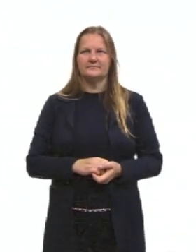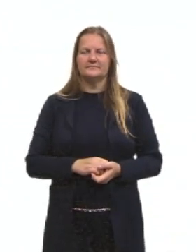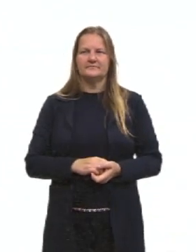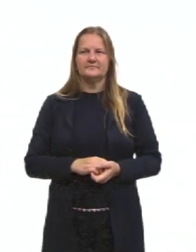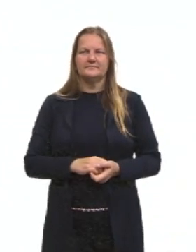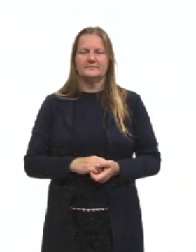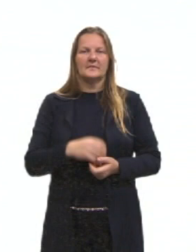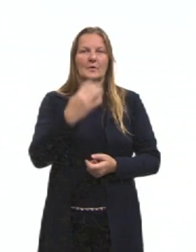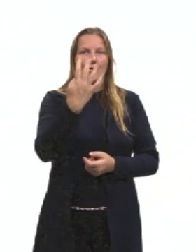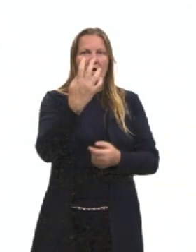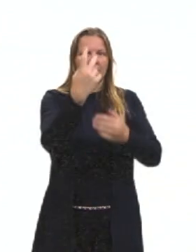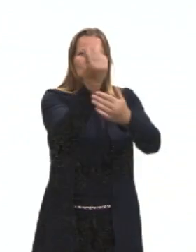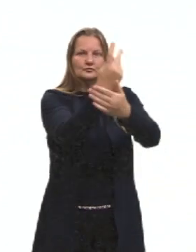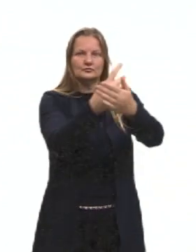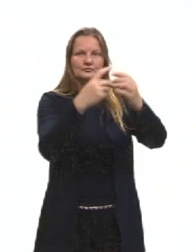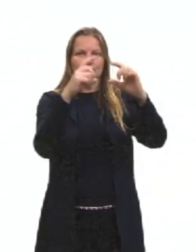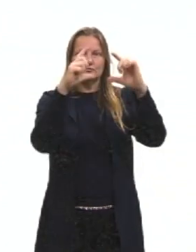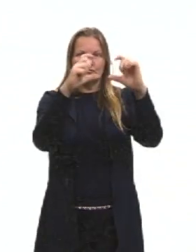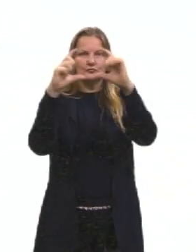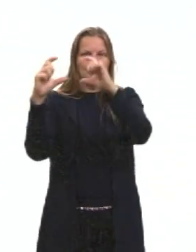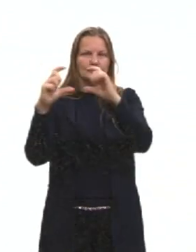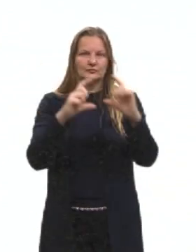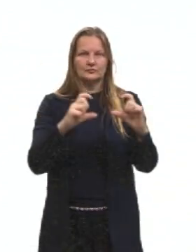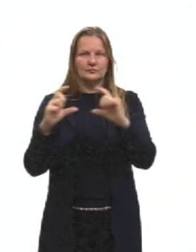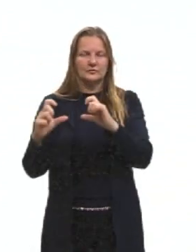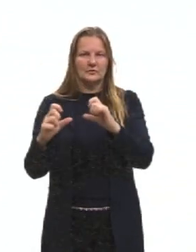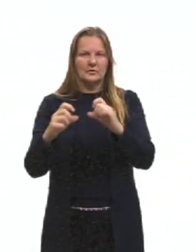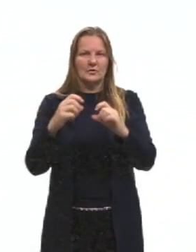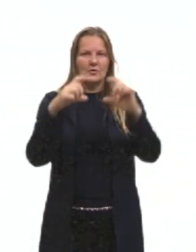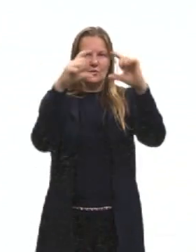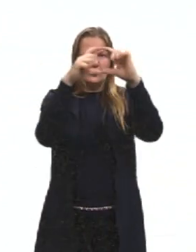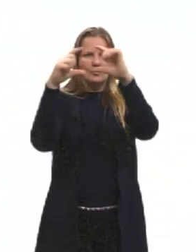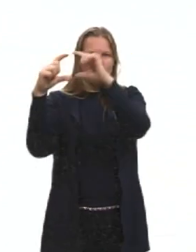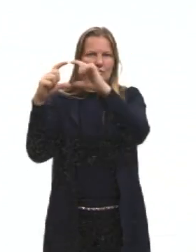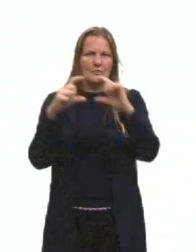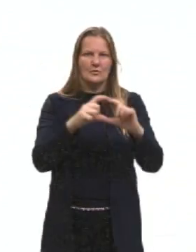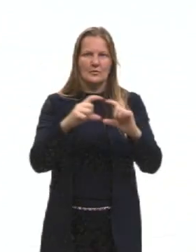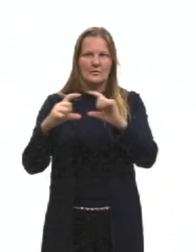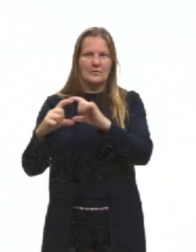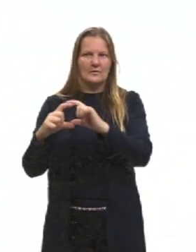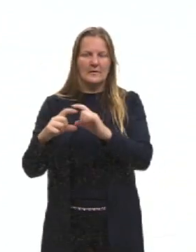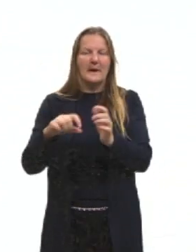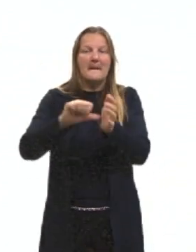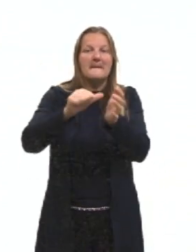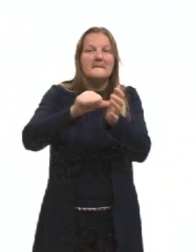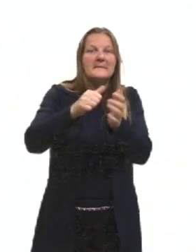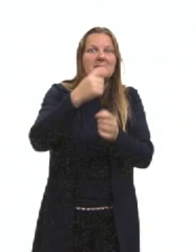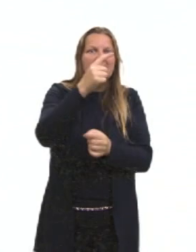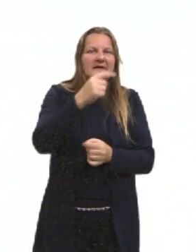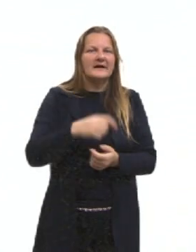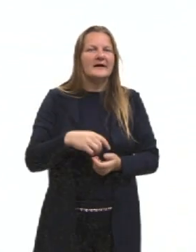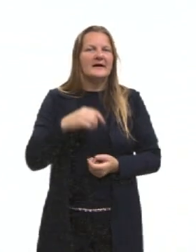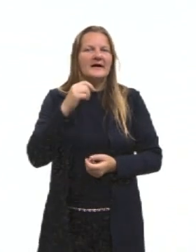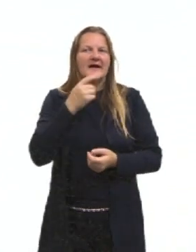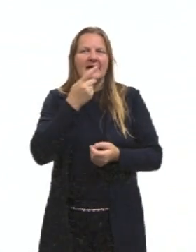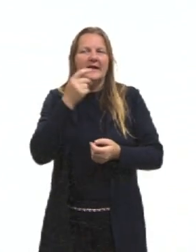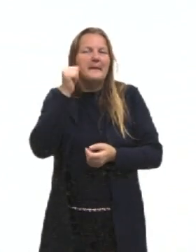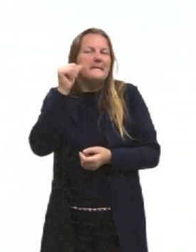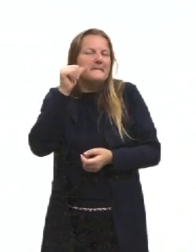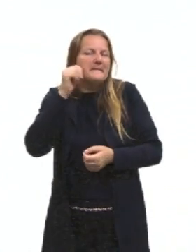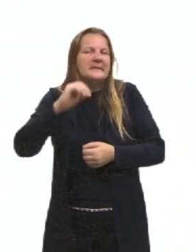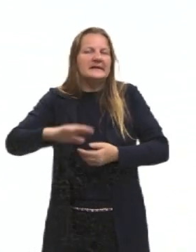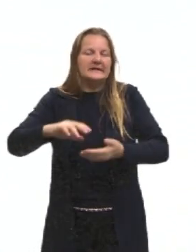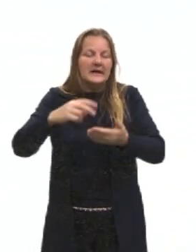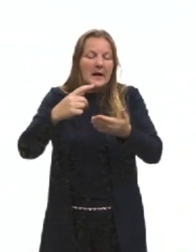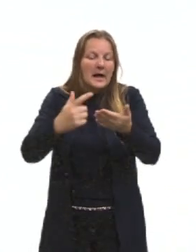São quatro imagens ali, quatro quadradinhos, situações em que a Mafalda está. A primeira, a Mafalda é uma menininha que